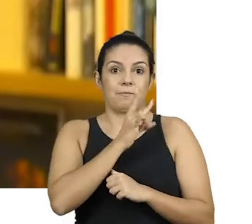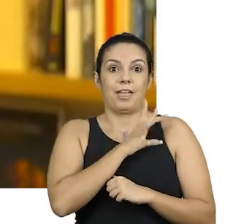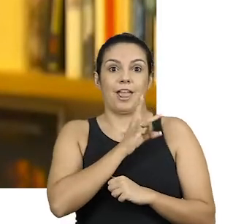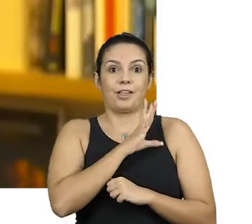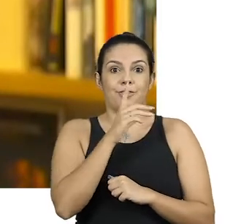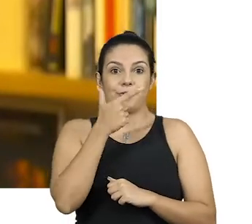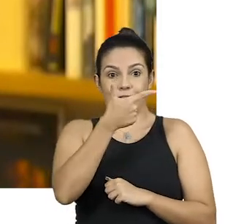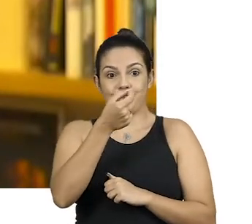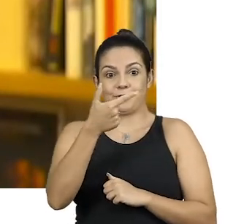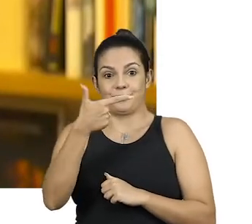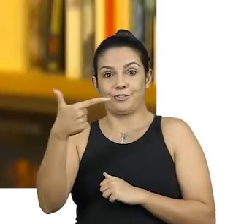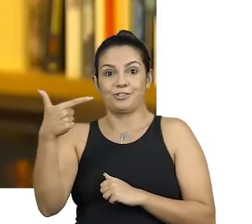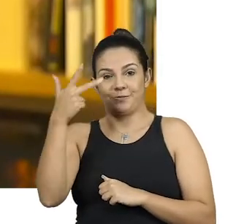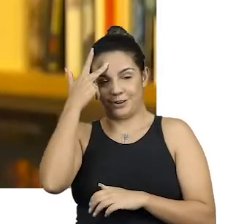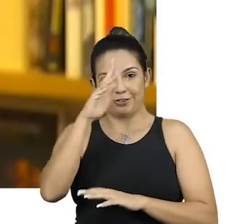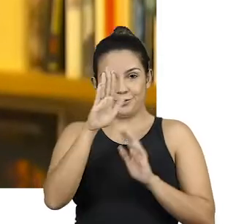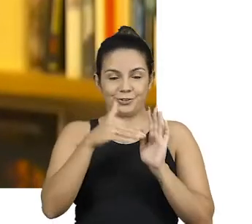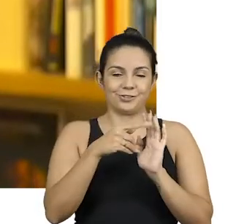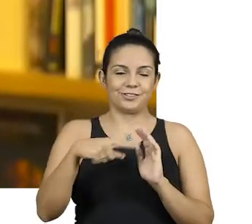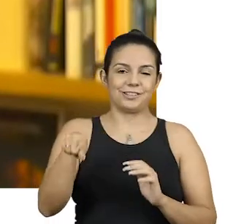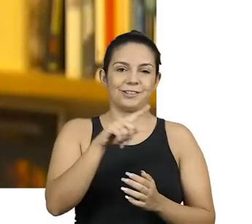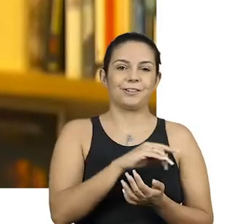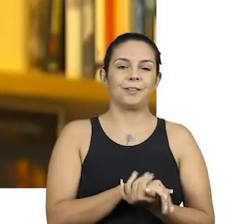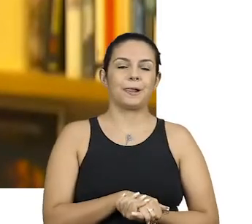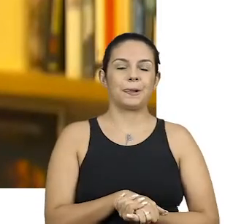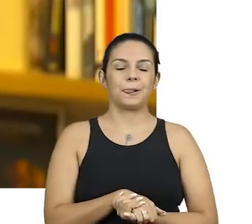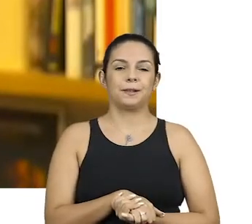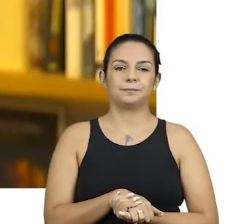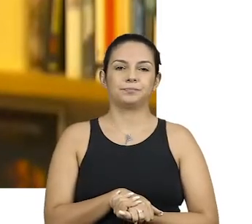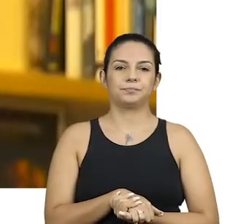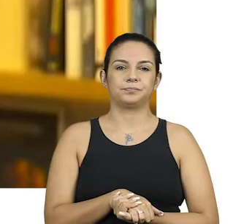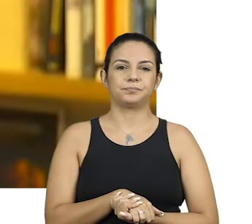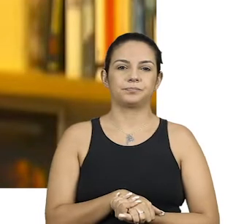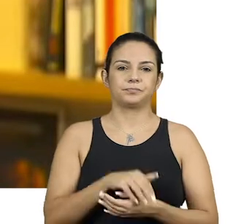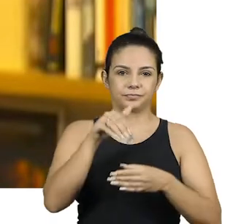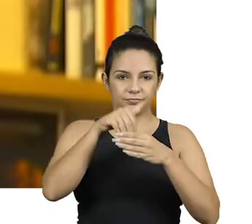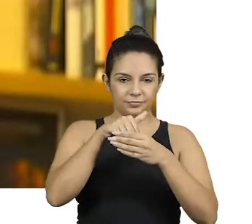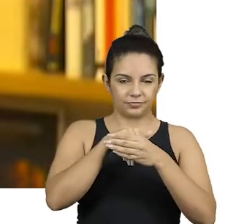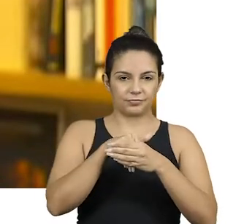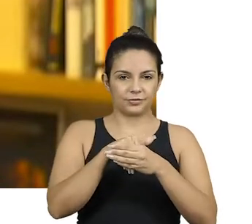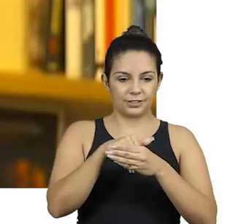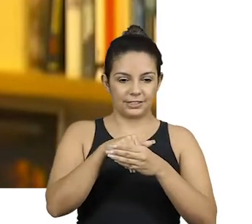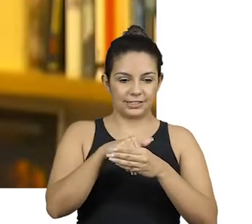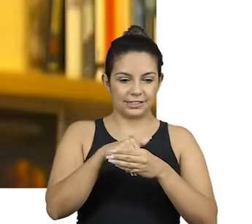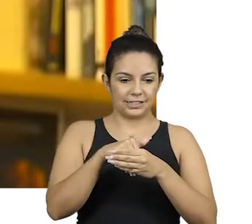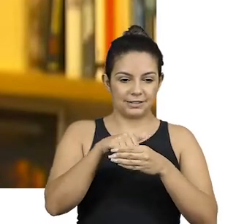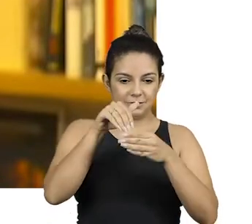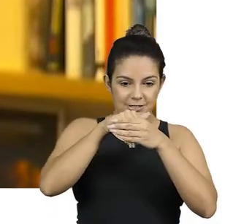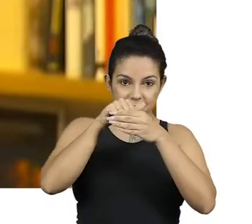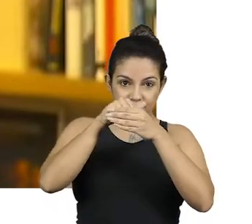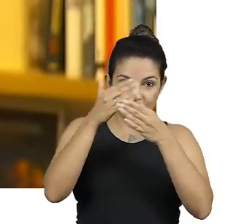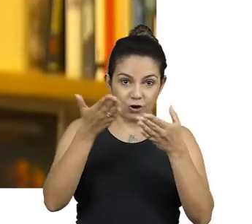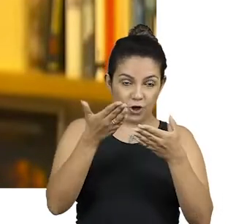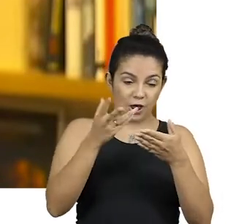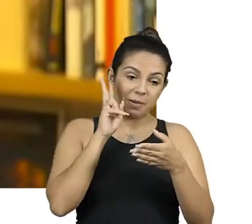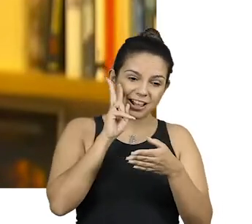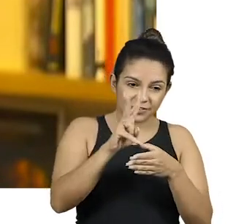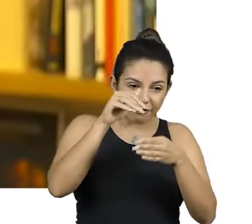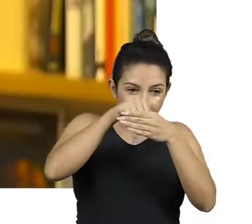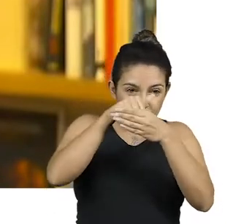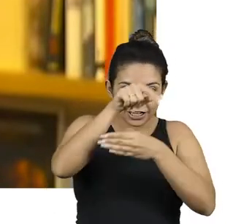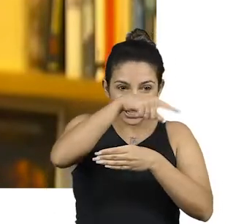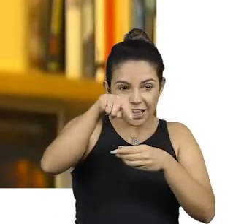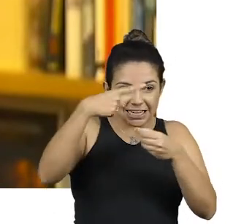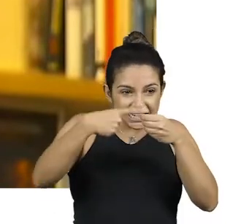para todos, mas, a partir das eleições municipais, alguma luz